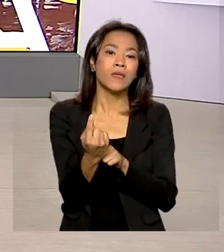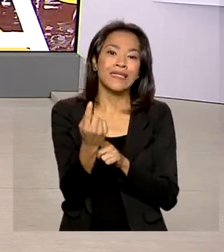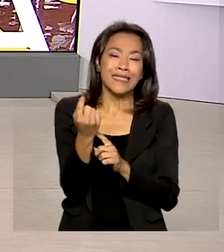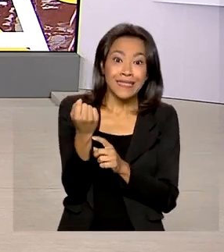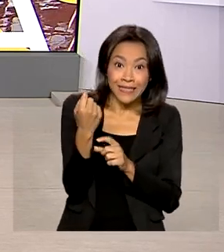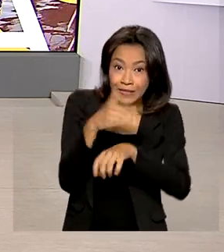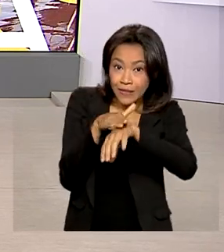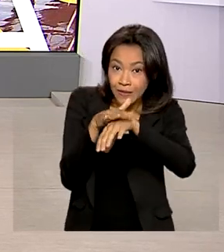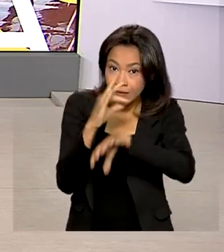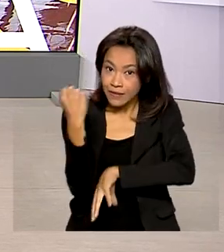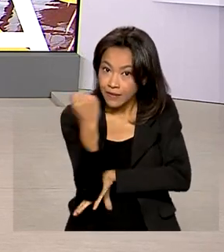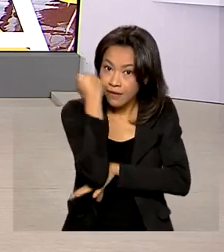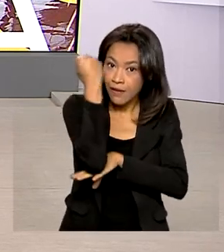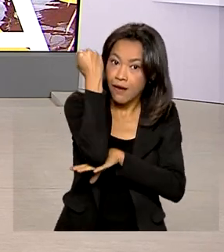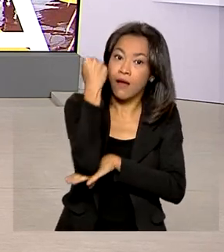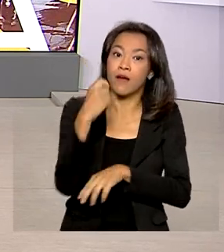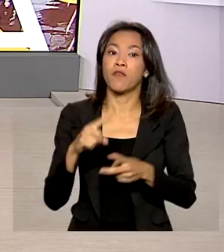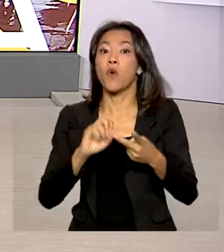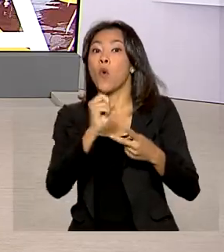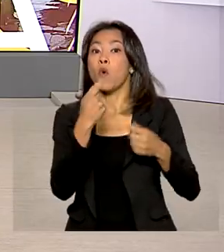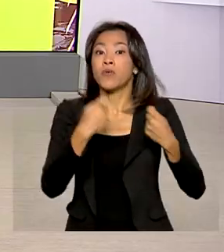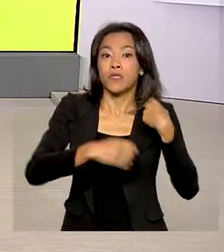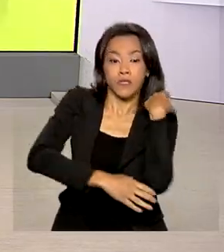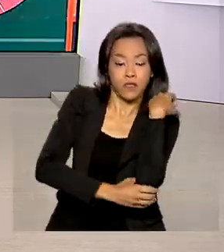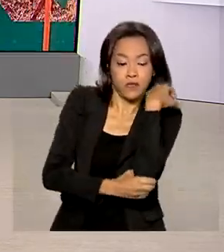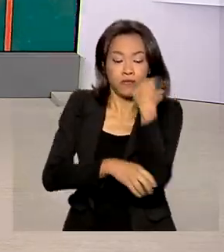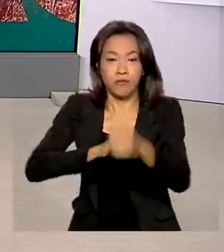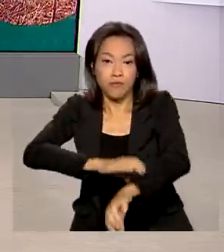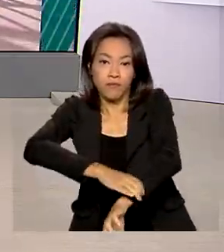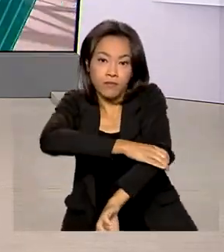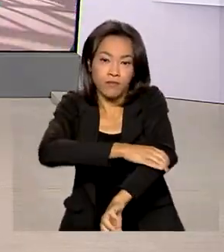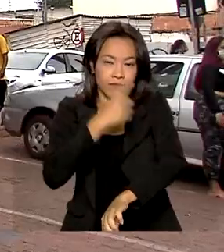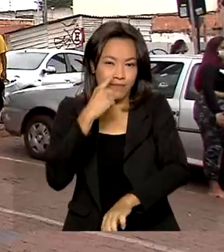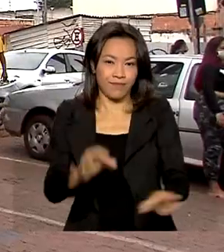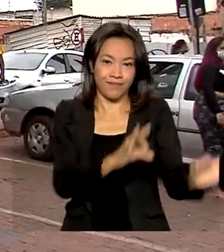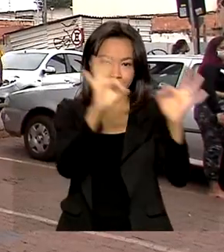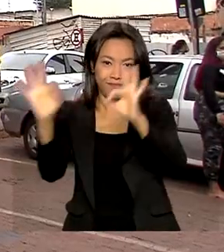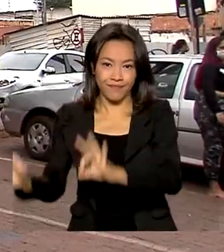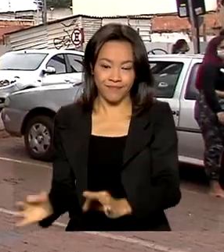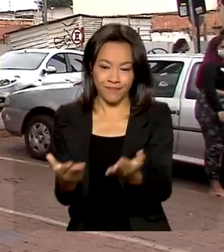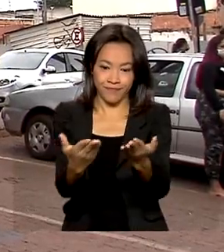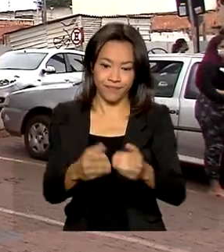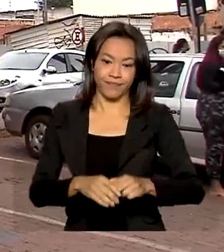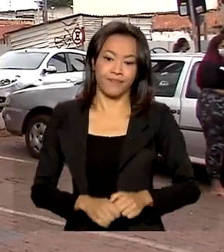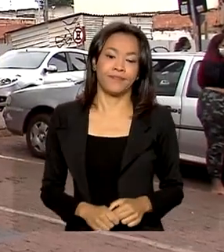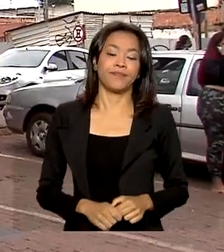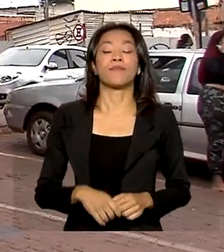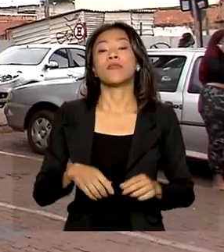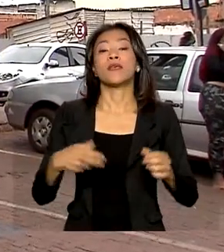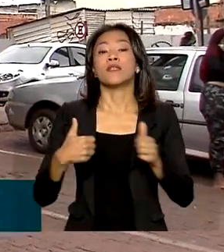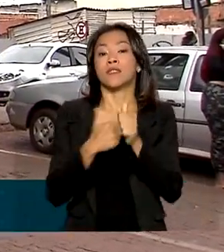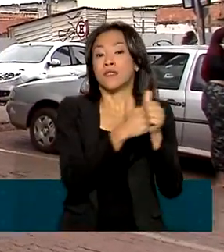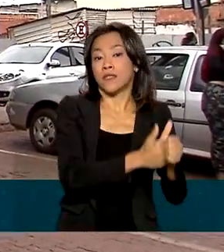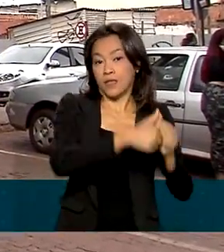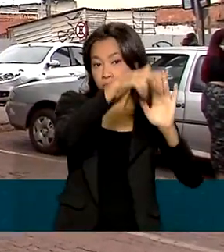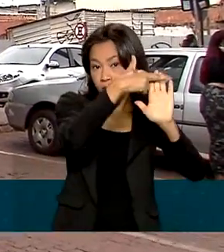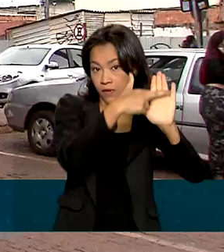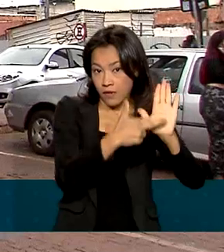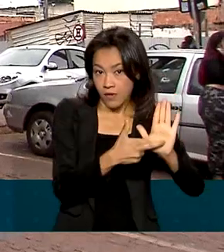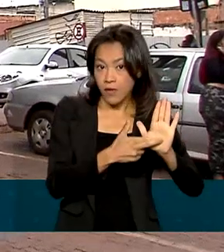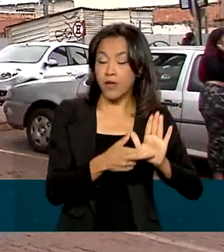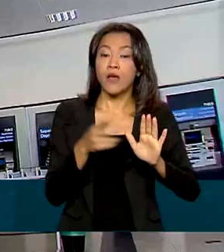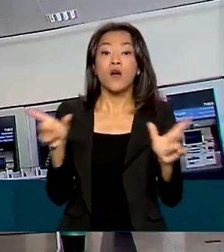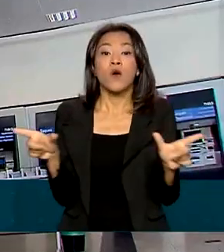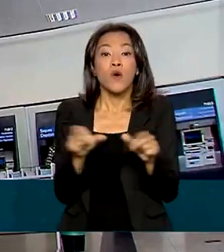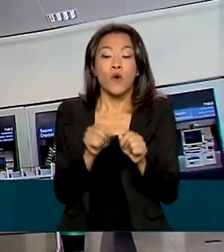doença grave ou necessidade de próteses. Saiba mais na reportagem. De acordo com a legislação em vigor, a conta do